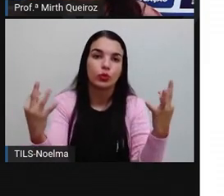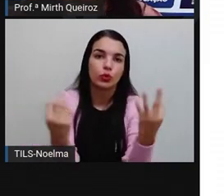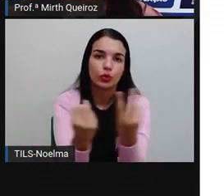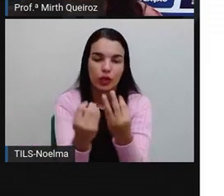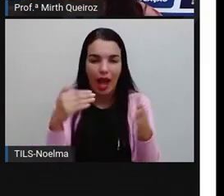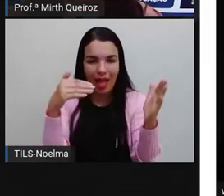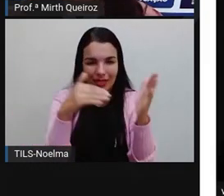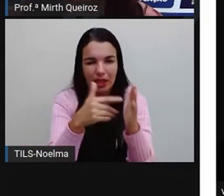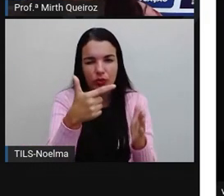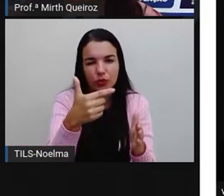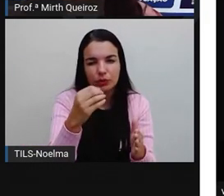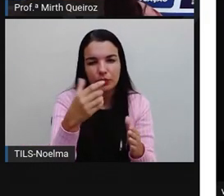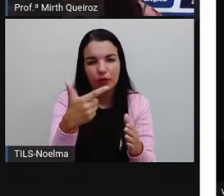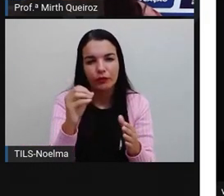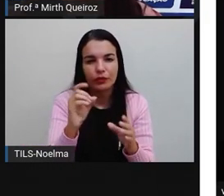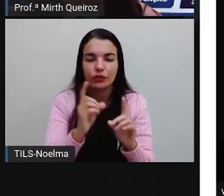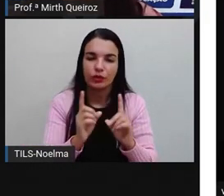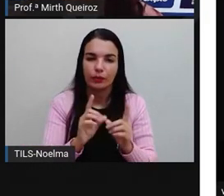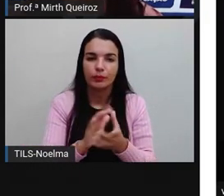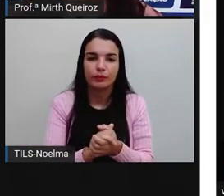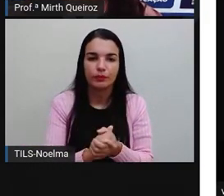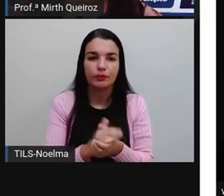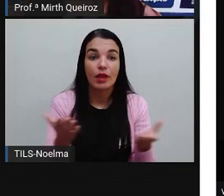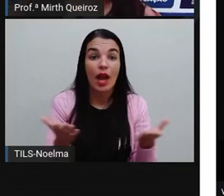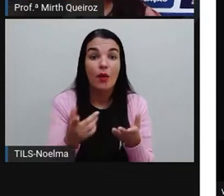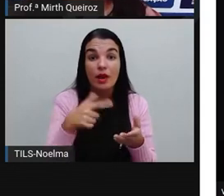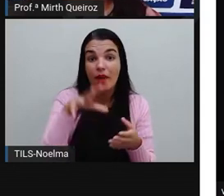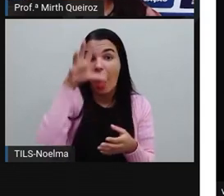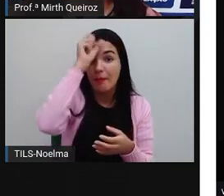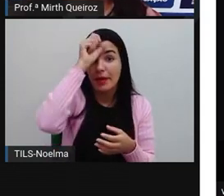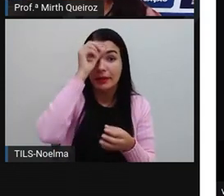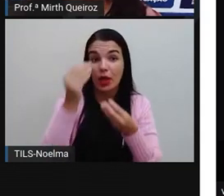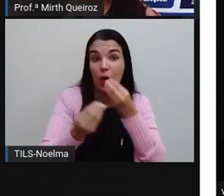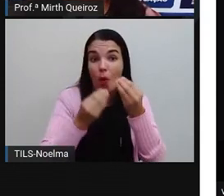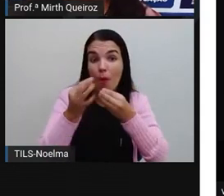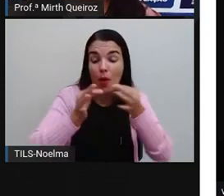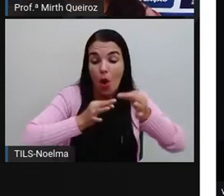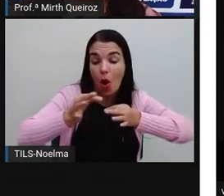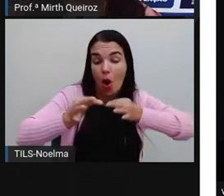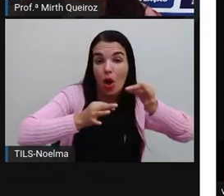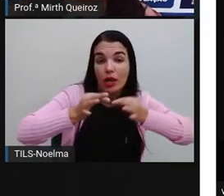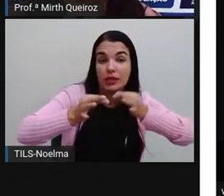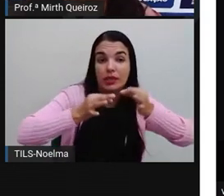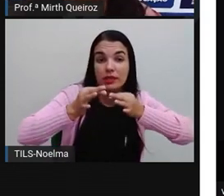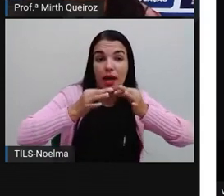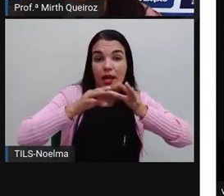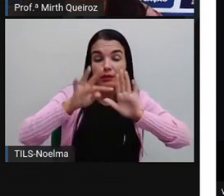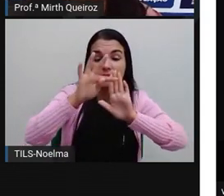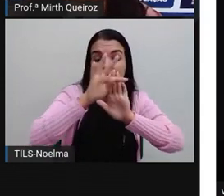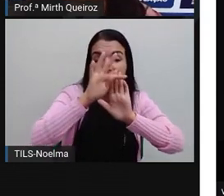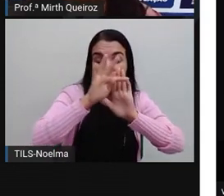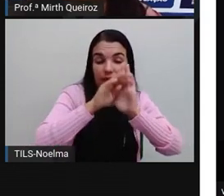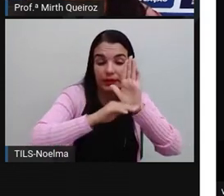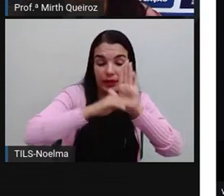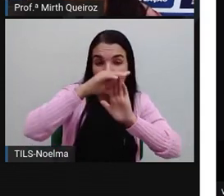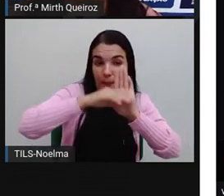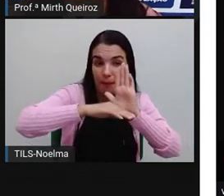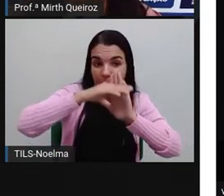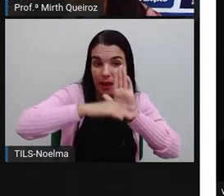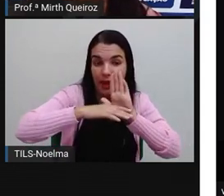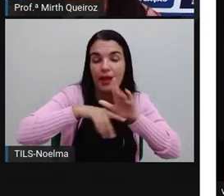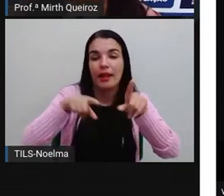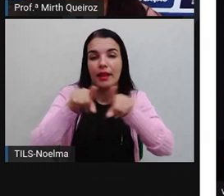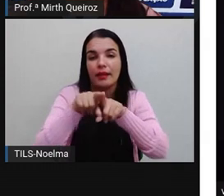2020, a partir deste gráfico. Agora, nós vamos aprender um pouquinho mais aí como organizar os dados